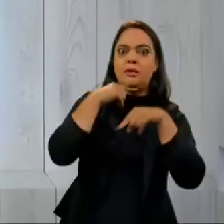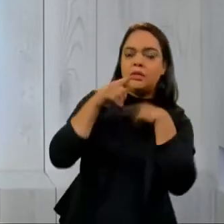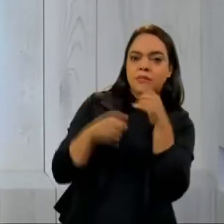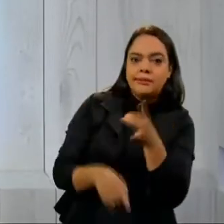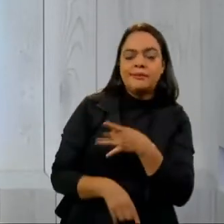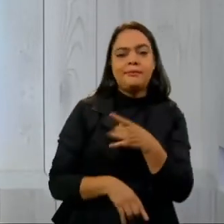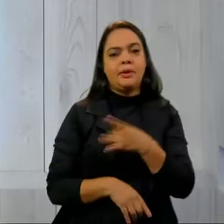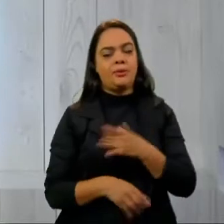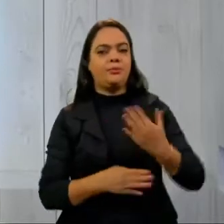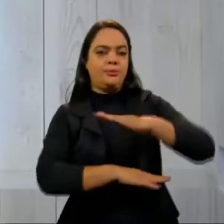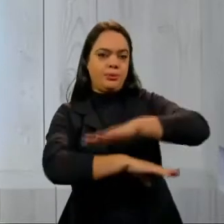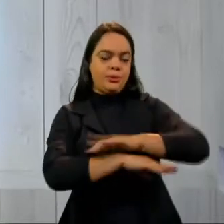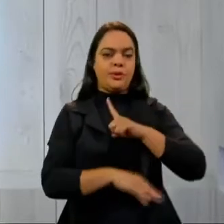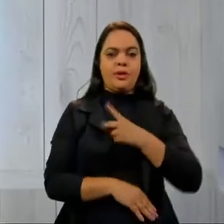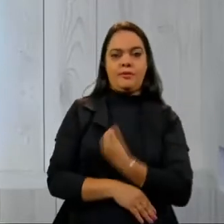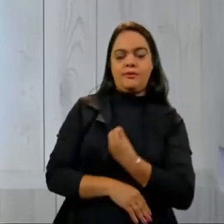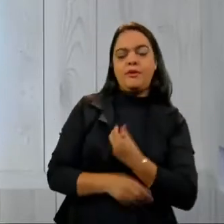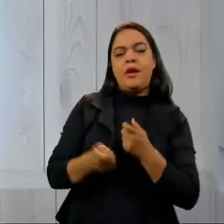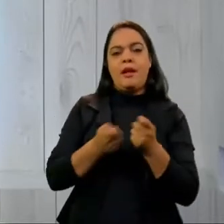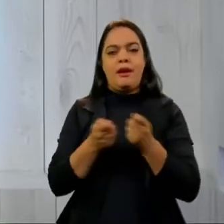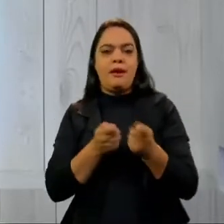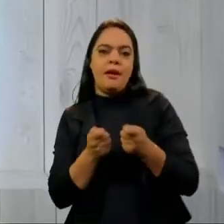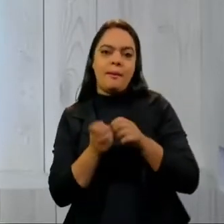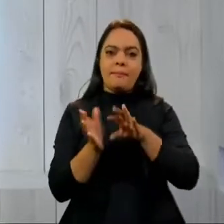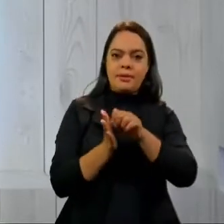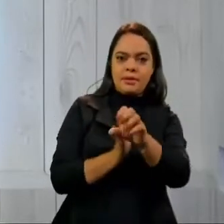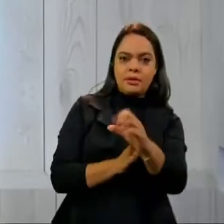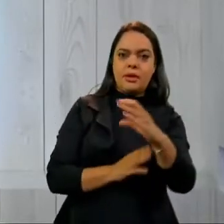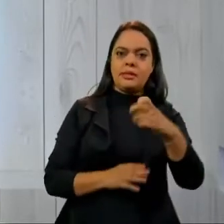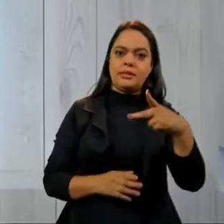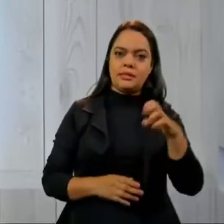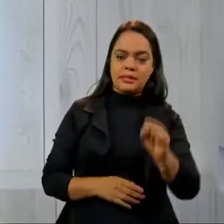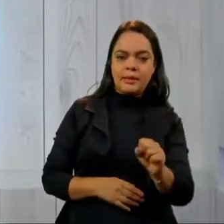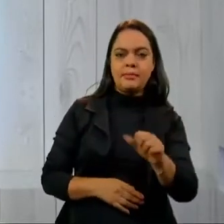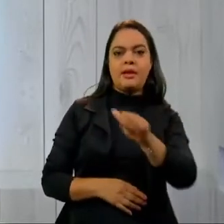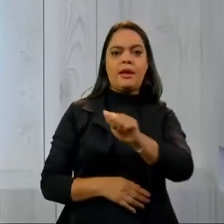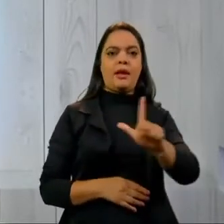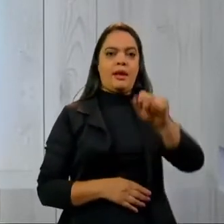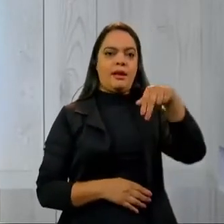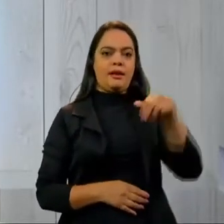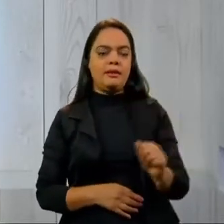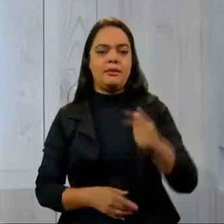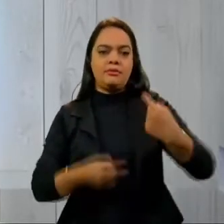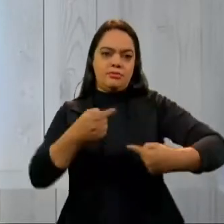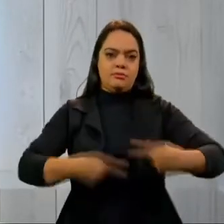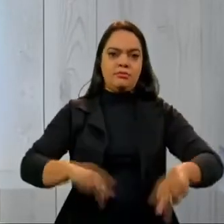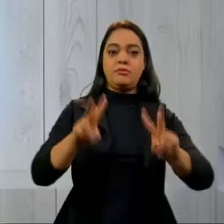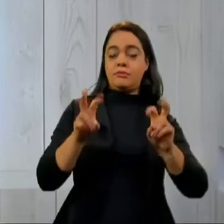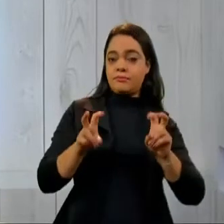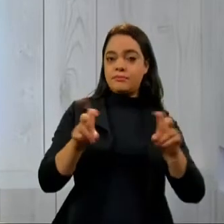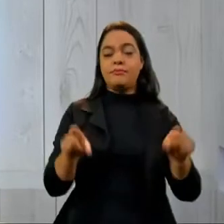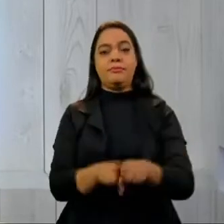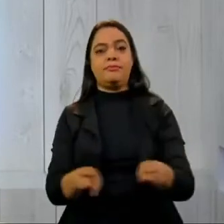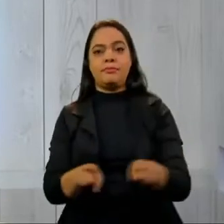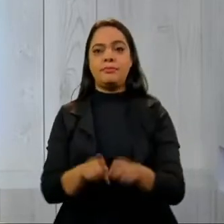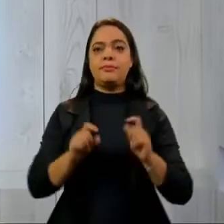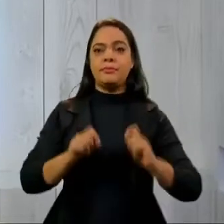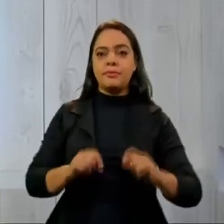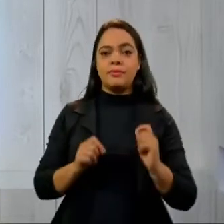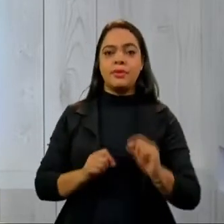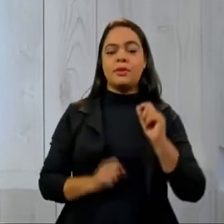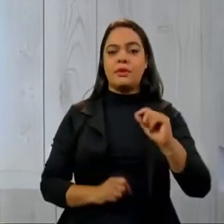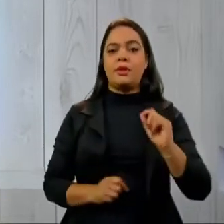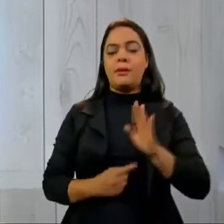estúdio recebemos a economista e pesquisadora do CEPES da UFO, a Lana de Oliveira, para falar sobre o assunto. E mais, a